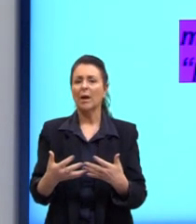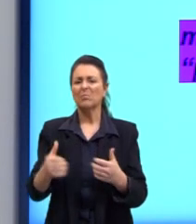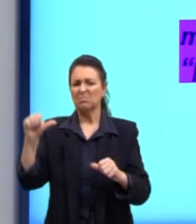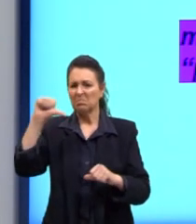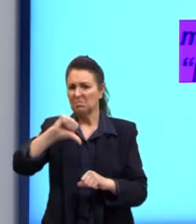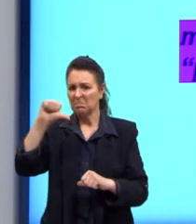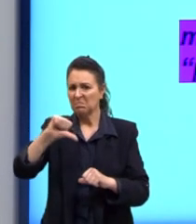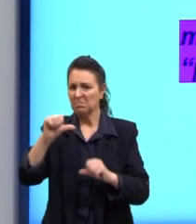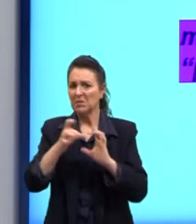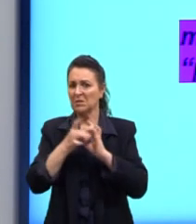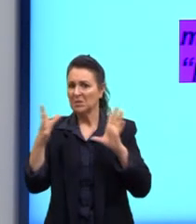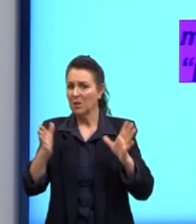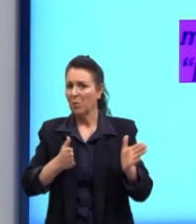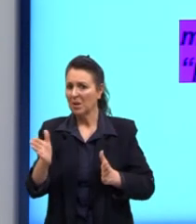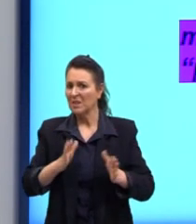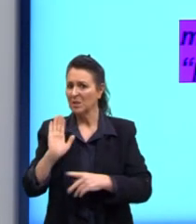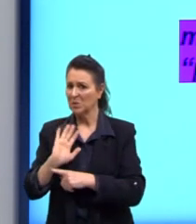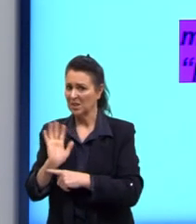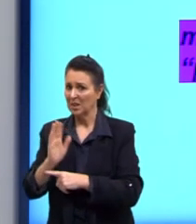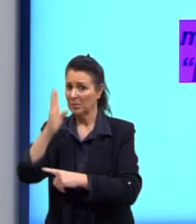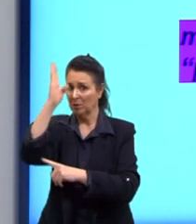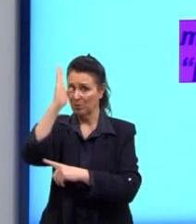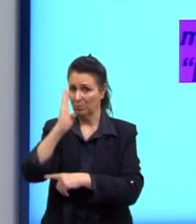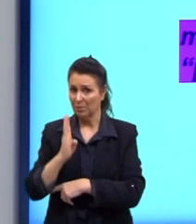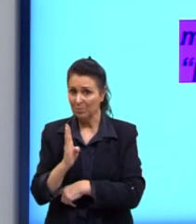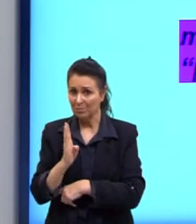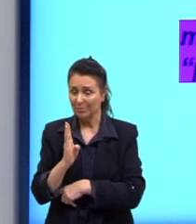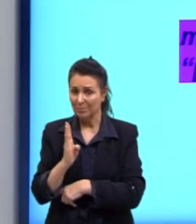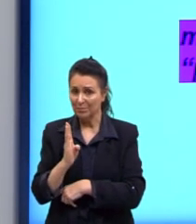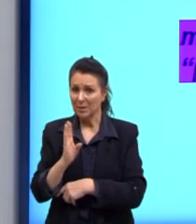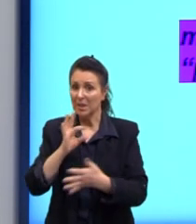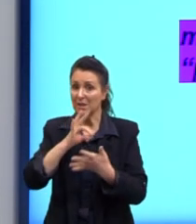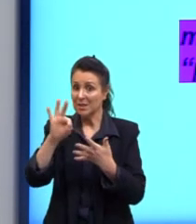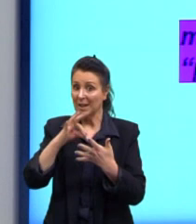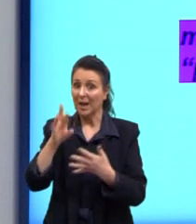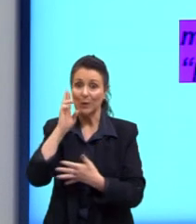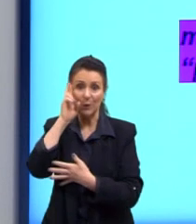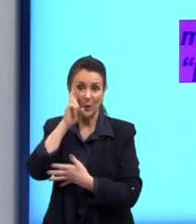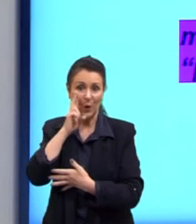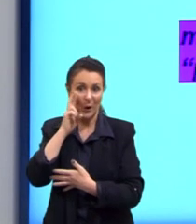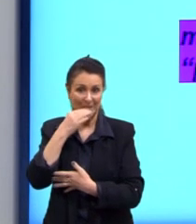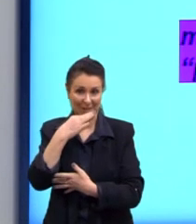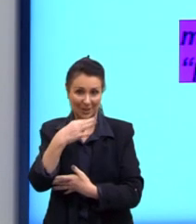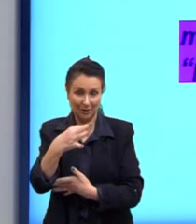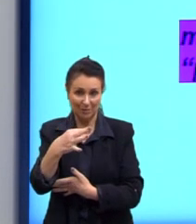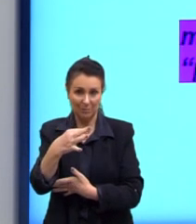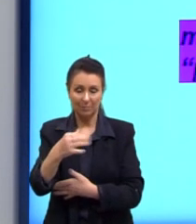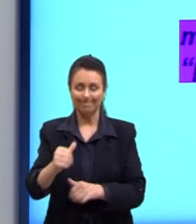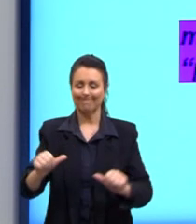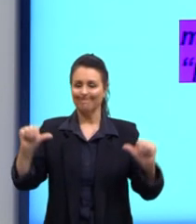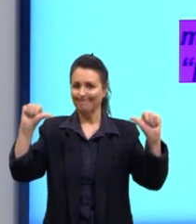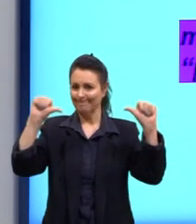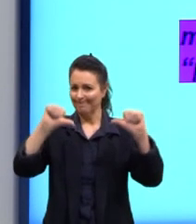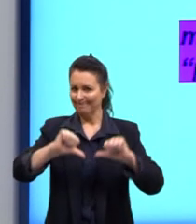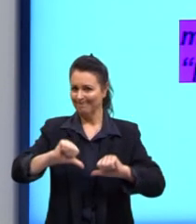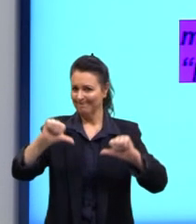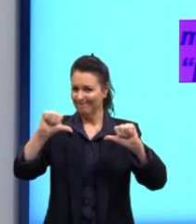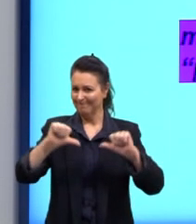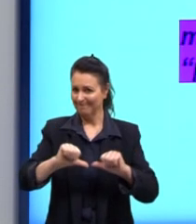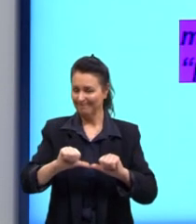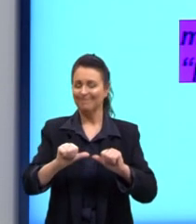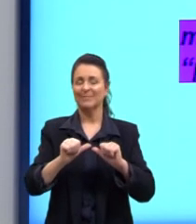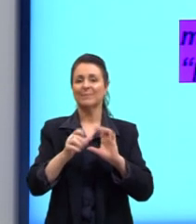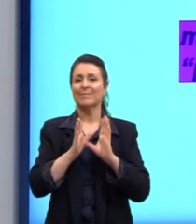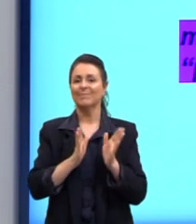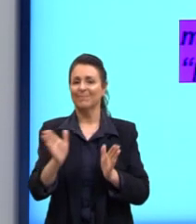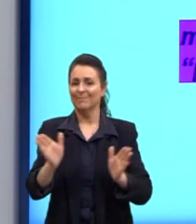democratização do acesso ao cinema no Brasil, destacado em rosa, precária democratização do acesso ao cinema